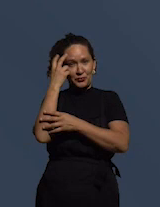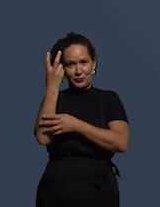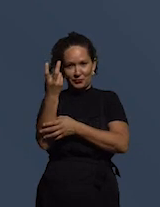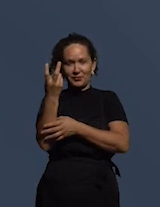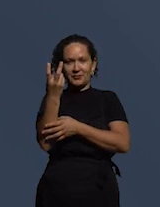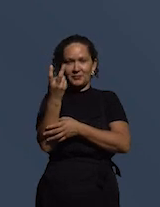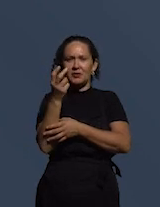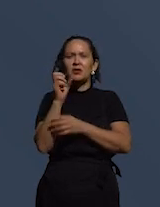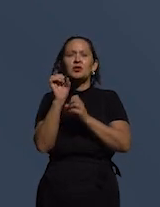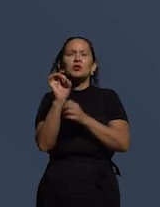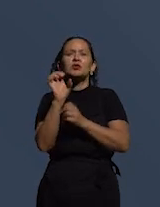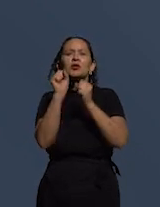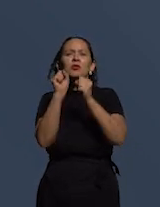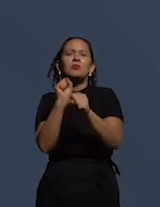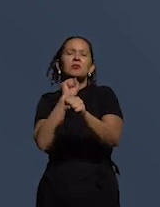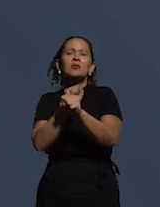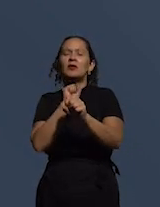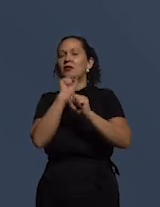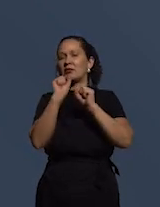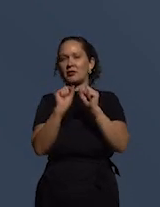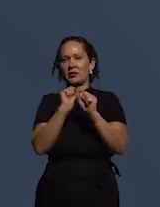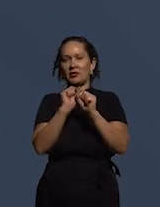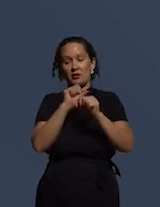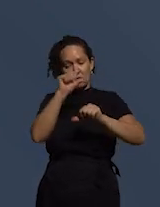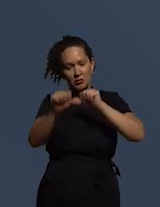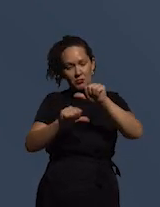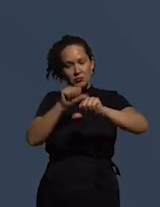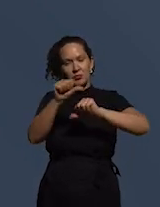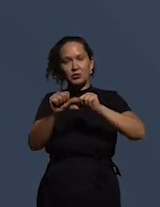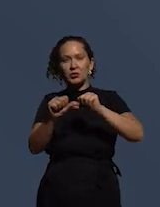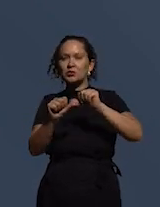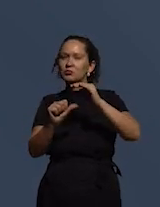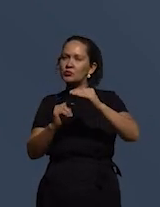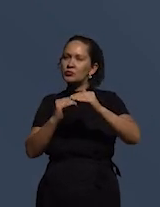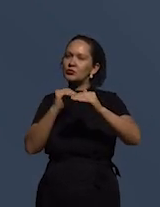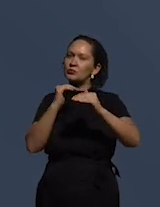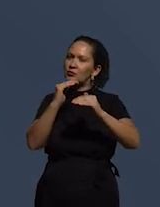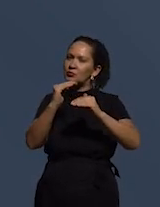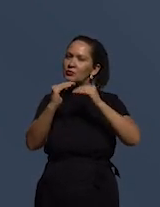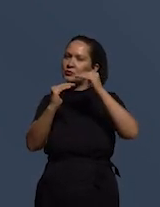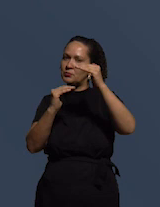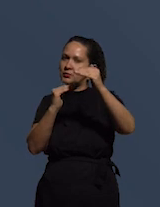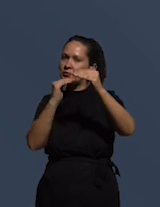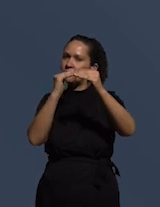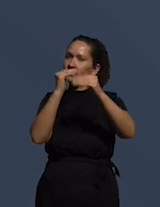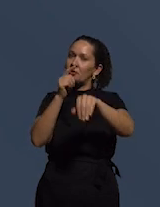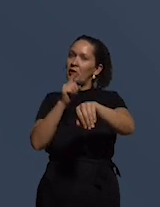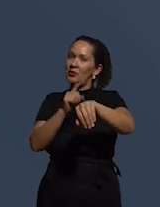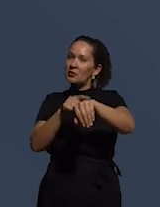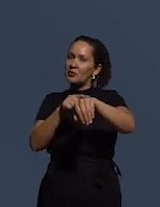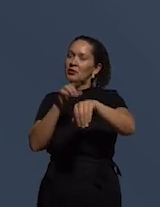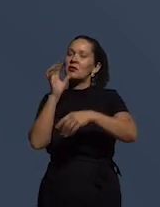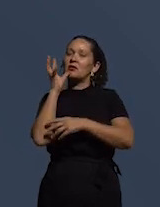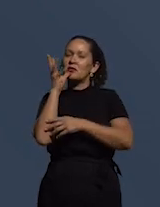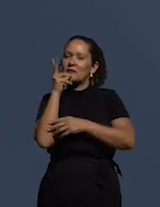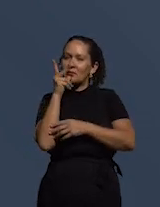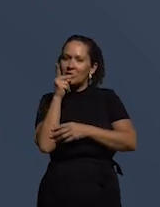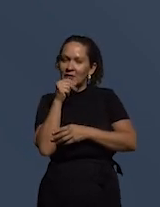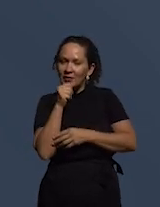você só pode esperar uma mudança gradual por um longo período de tempo e é por isso que